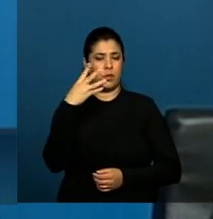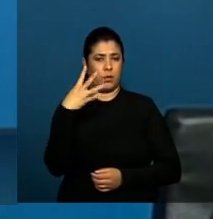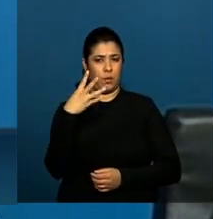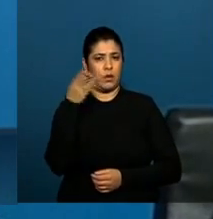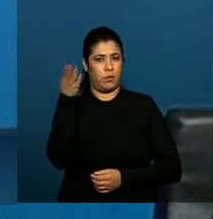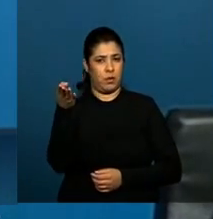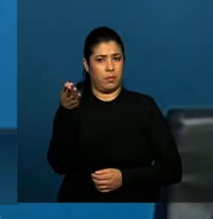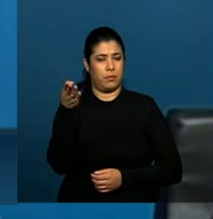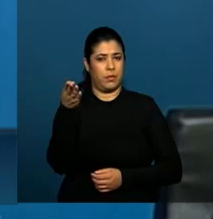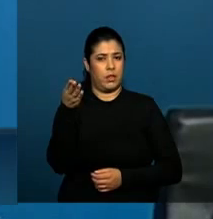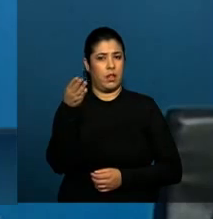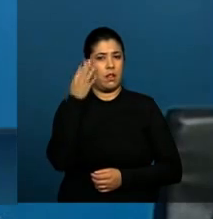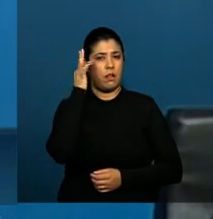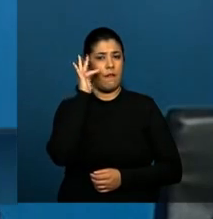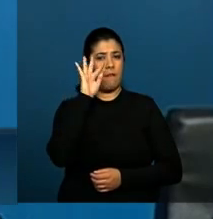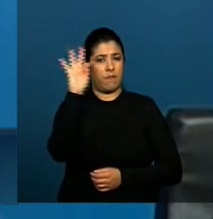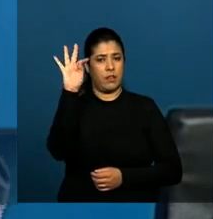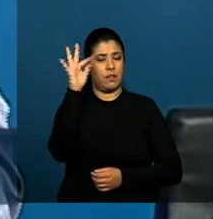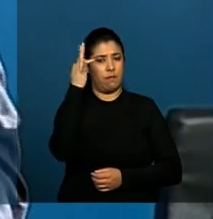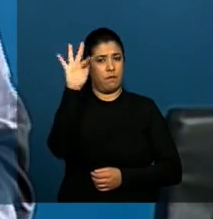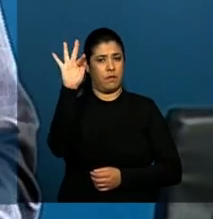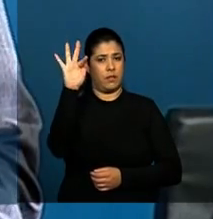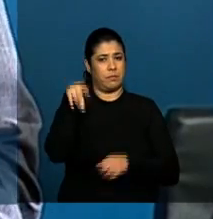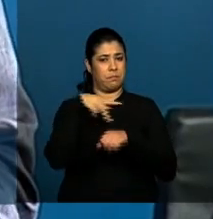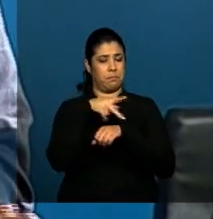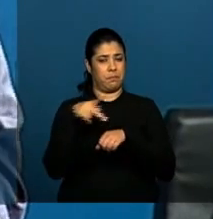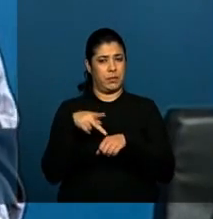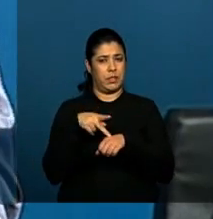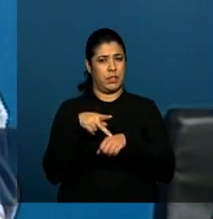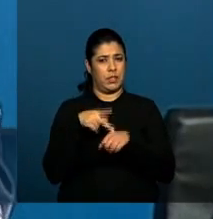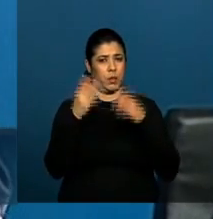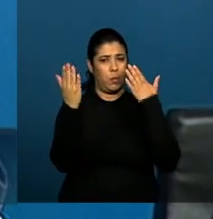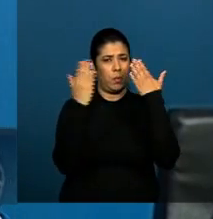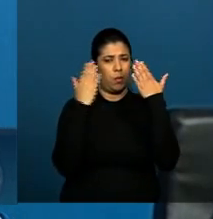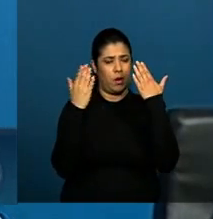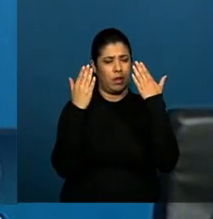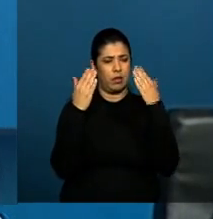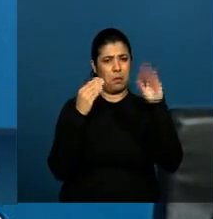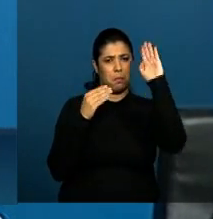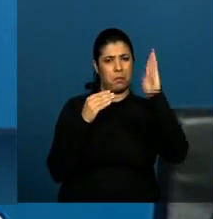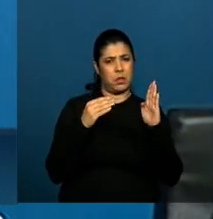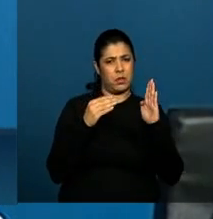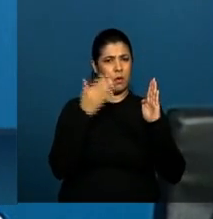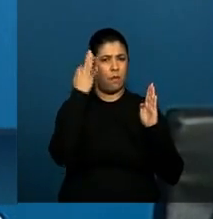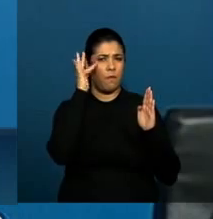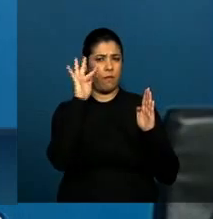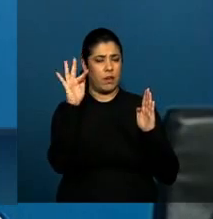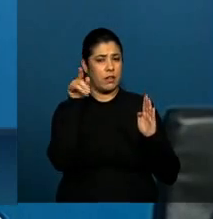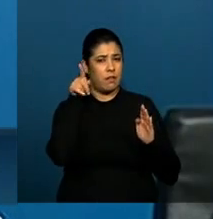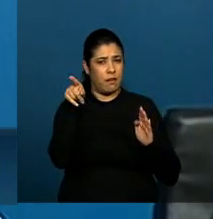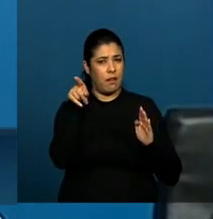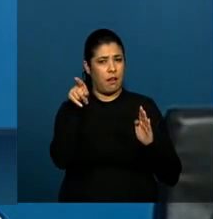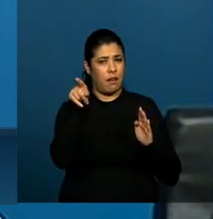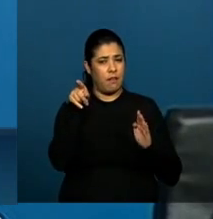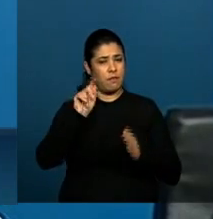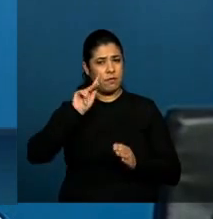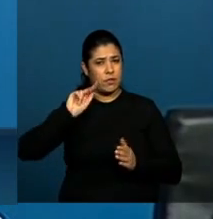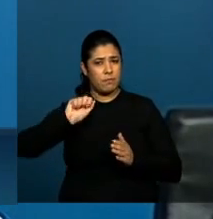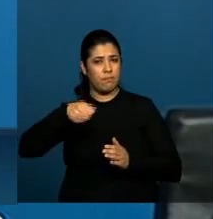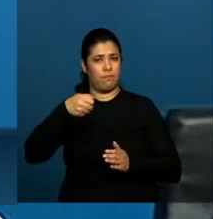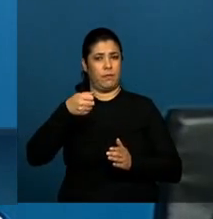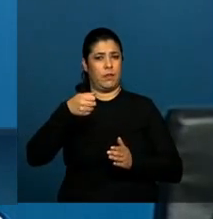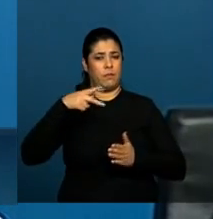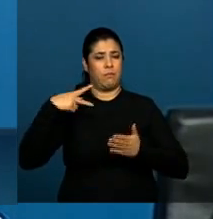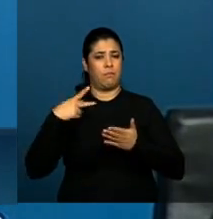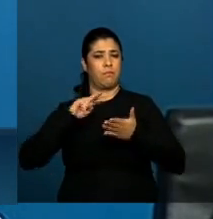no território francês foi um verdadeiro marco legislativo para tudo aquilo que se faria no plano